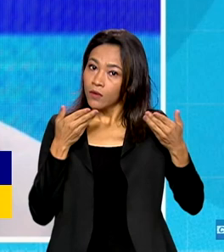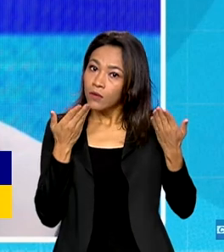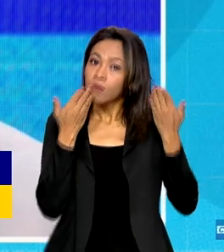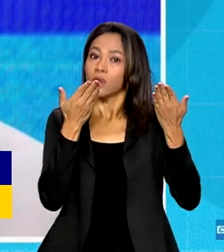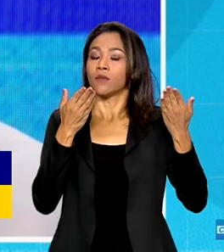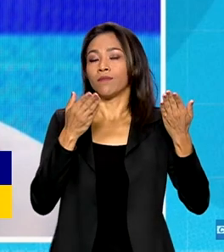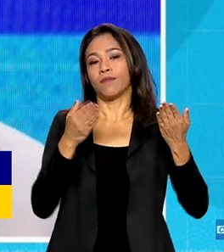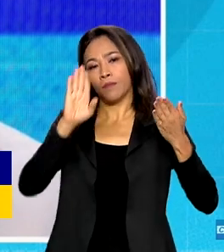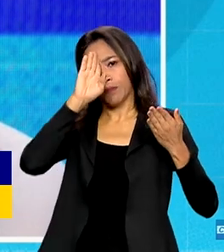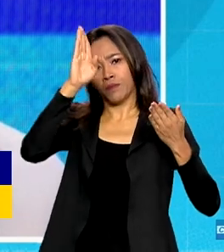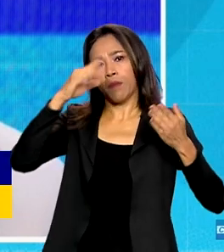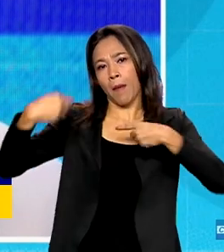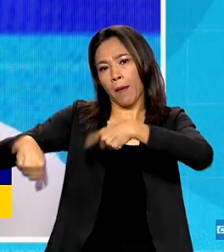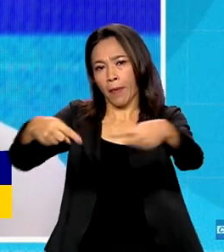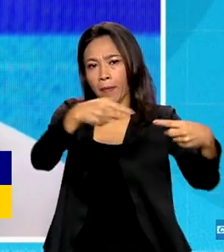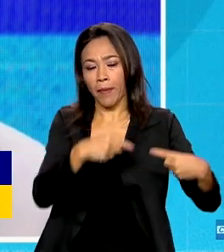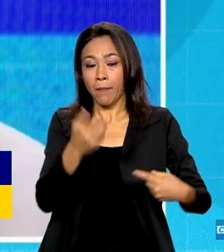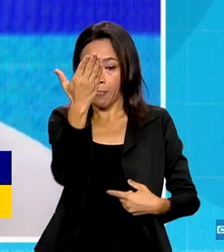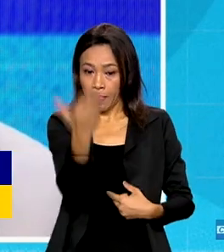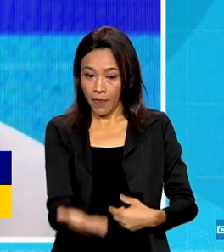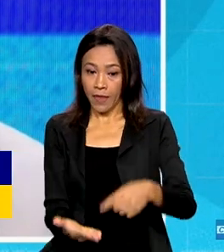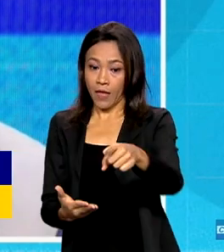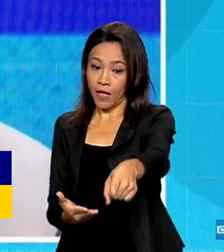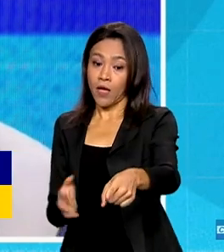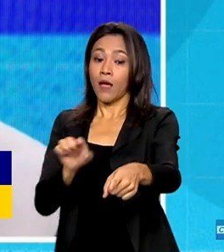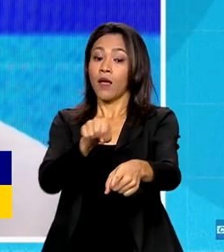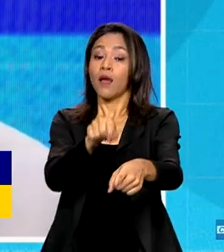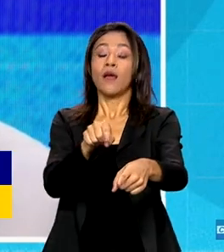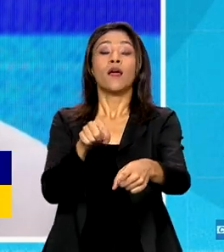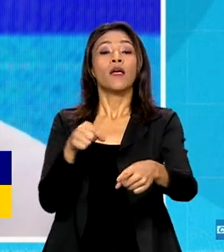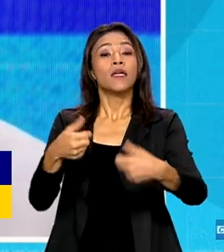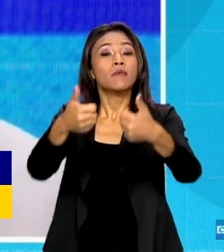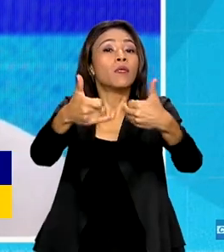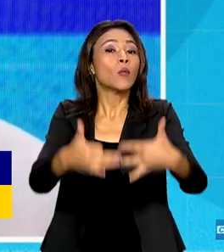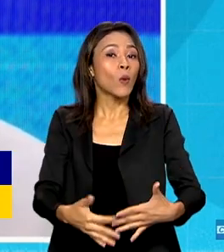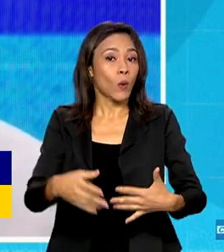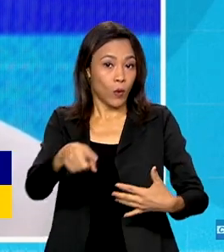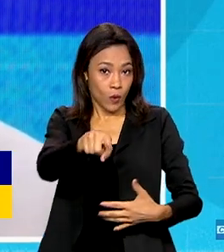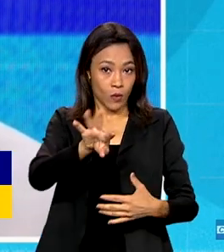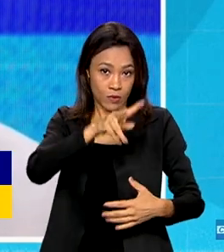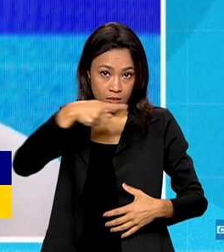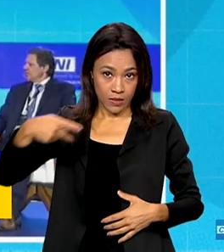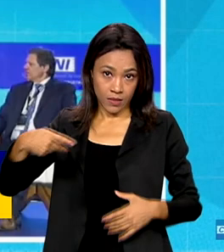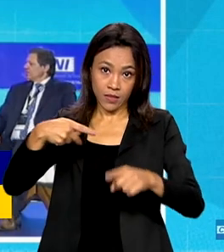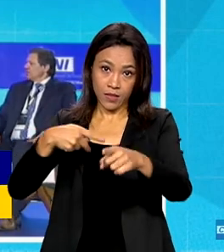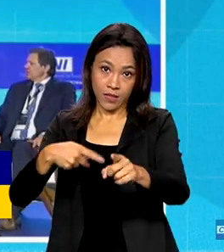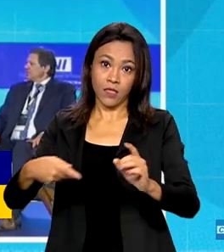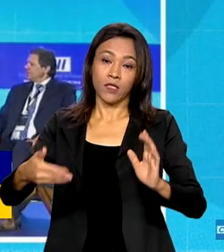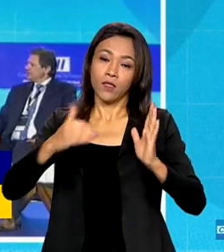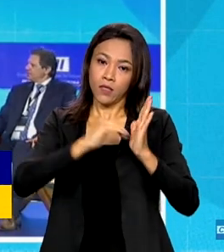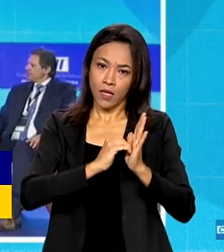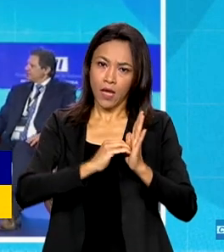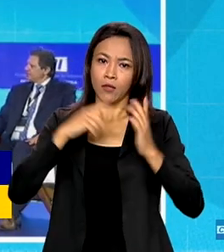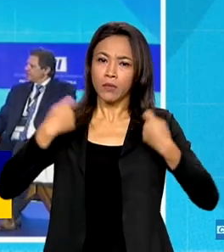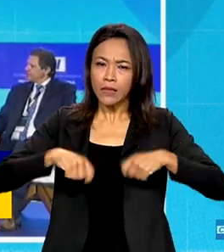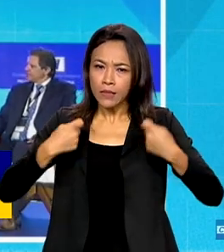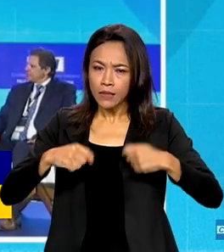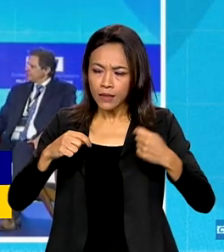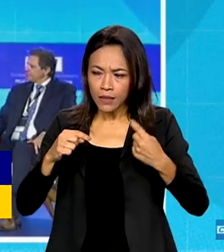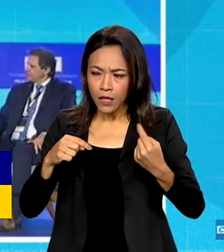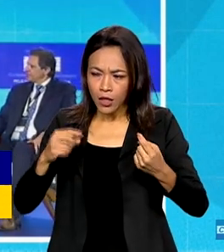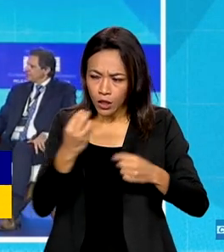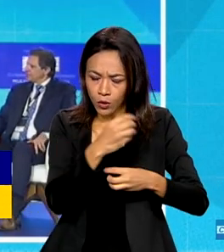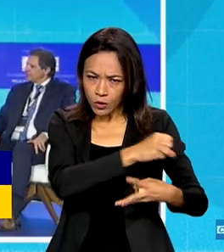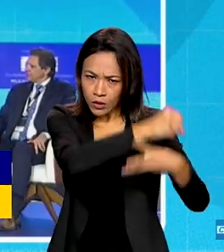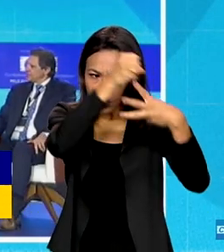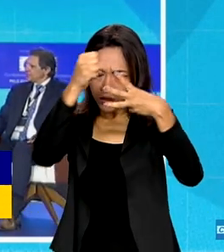do Congresso Nacional, senador Rodrigo Pacheco, é preciso que os três poderes estejam alinhados para